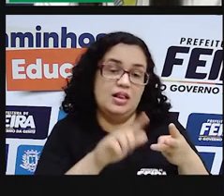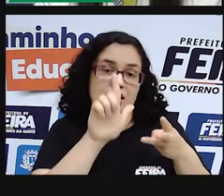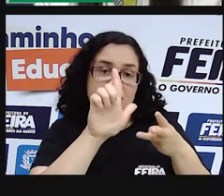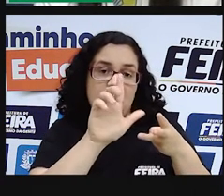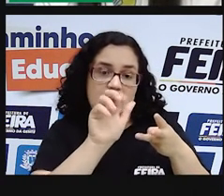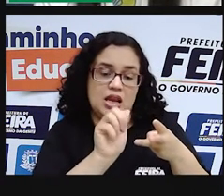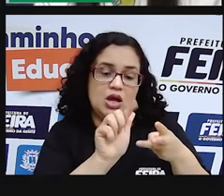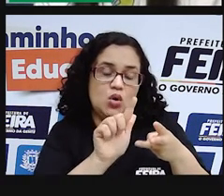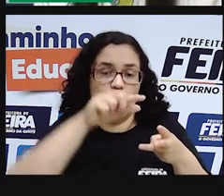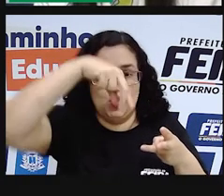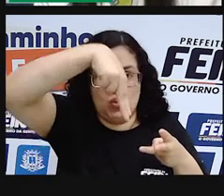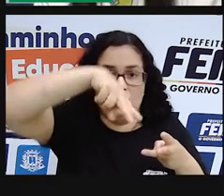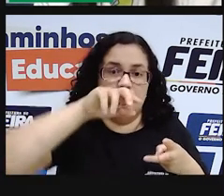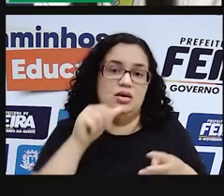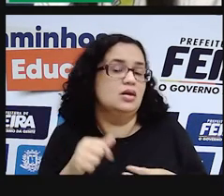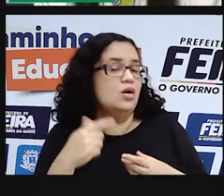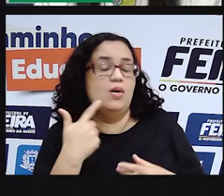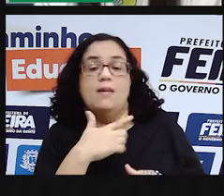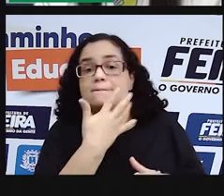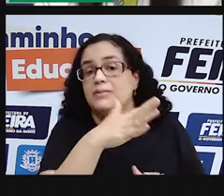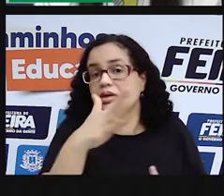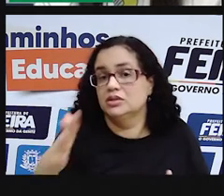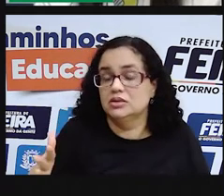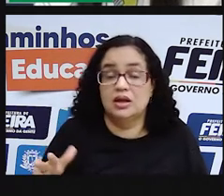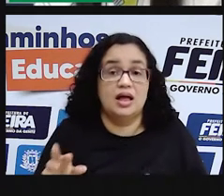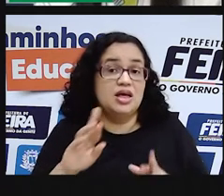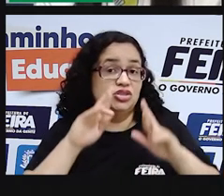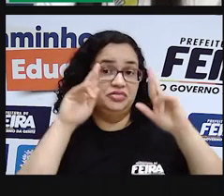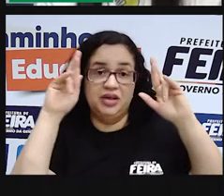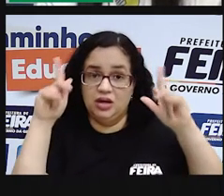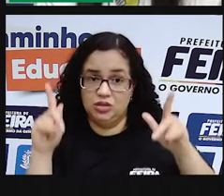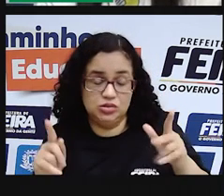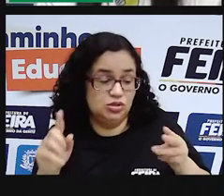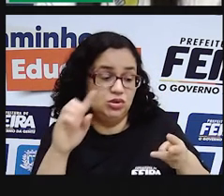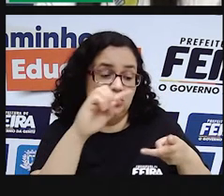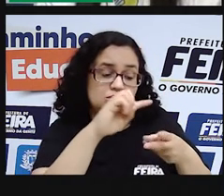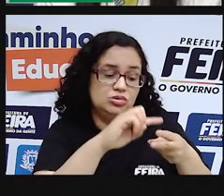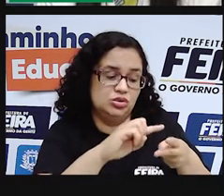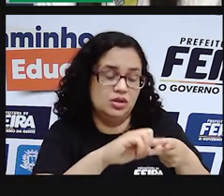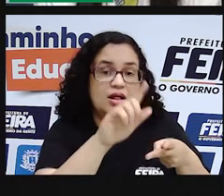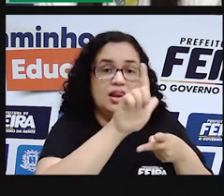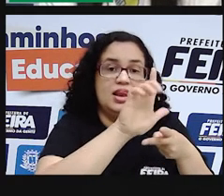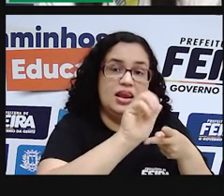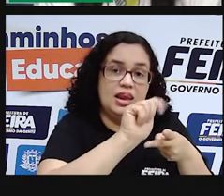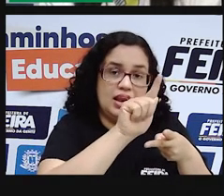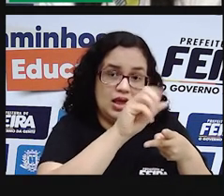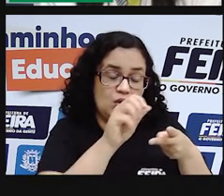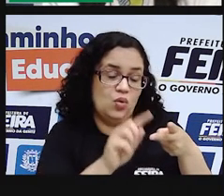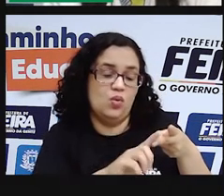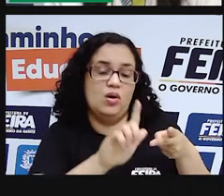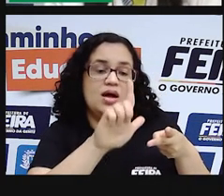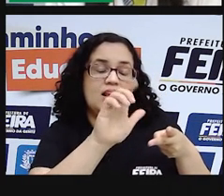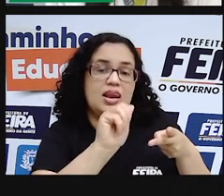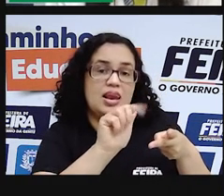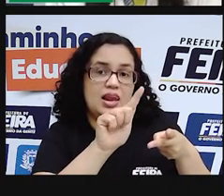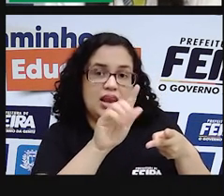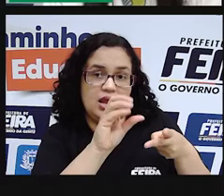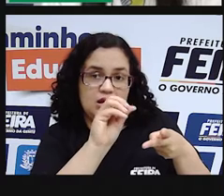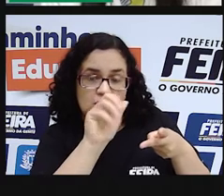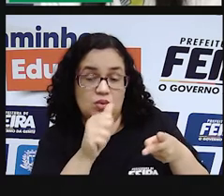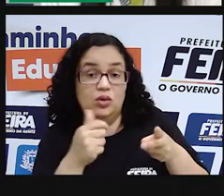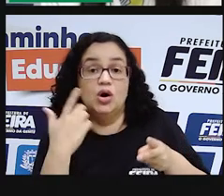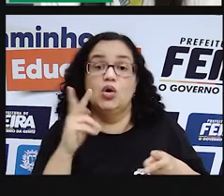E a gente não pode dizer que é um lago ou que é uma lagoa, porque continua, o trecho do rio continua seu percurso.